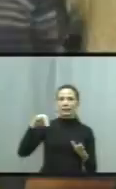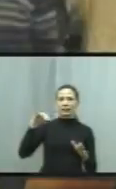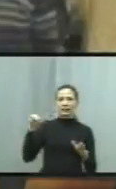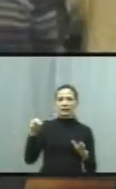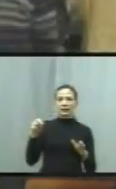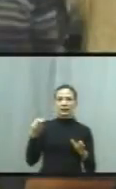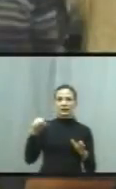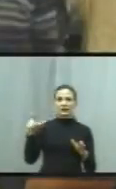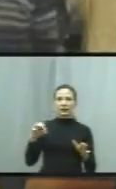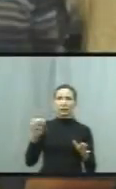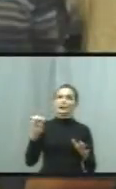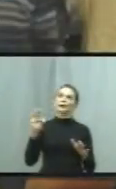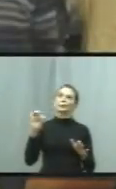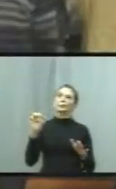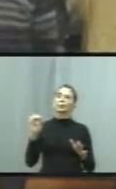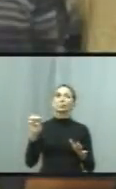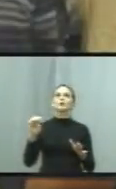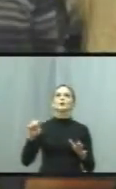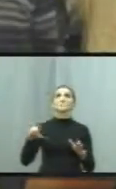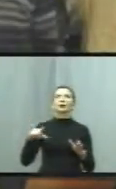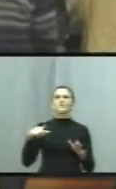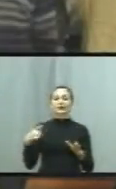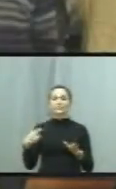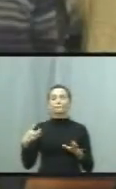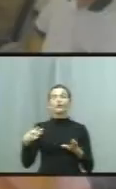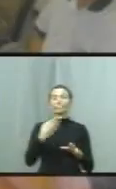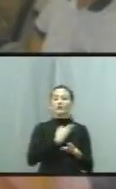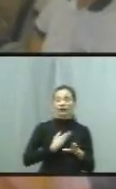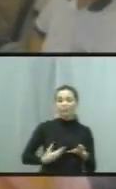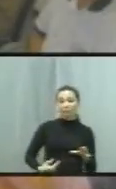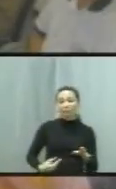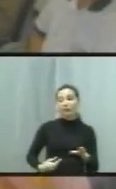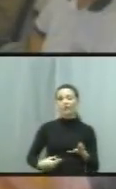Estadual das Cidades, que foi criado pelo governador do estado.